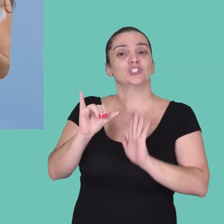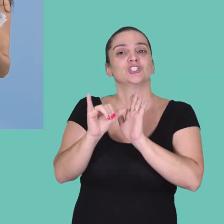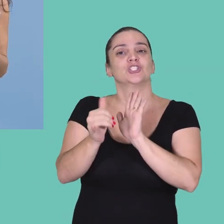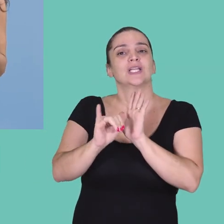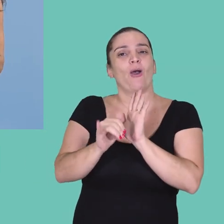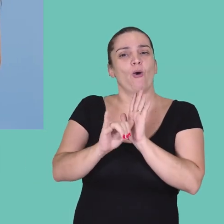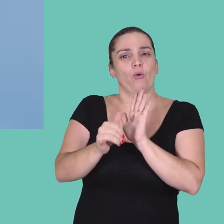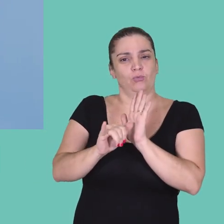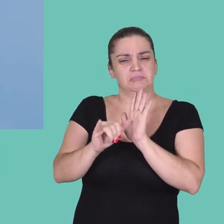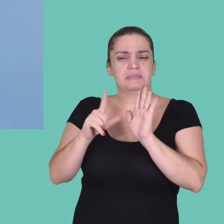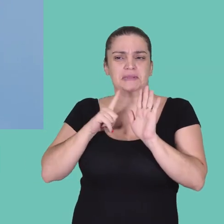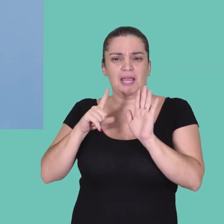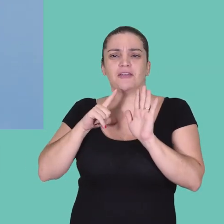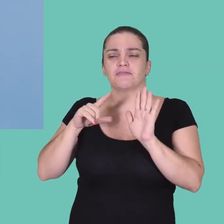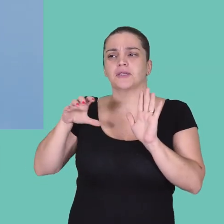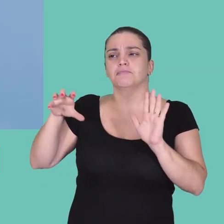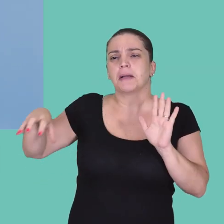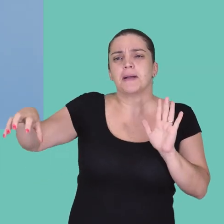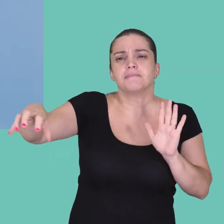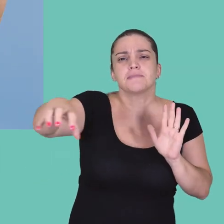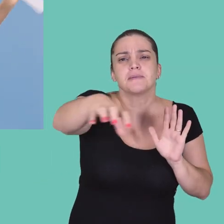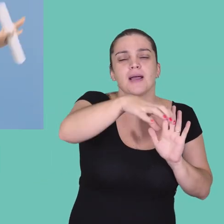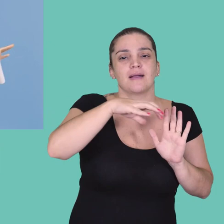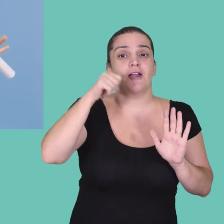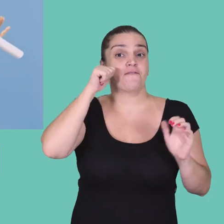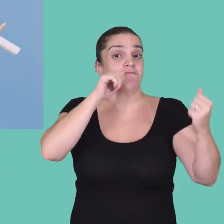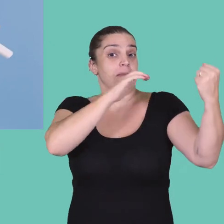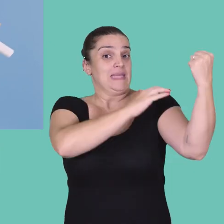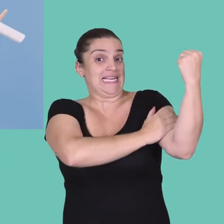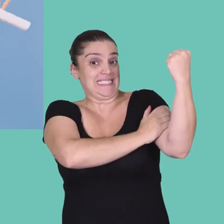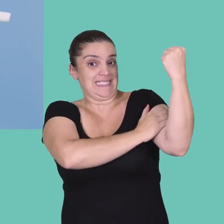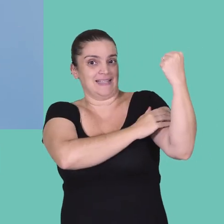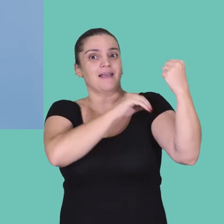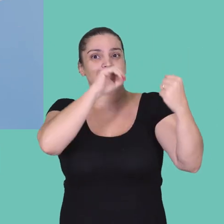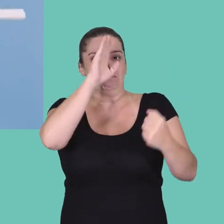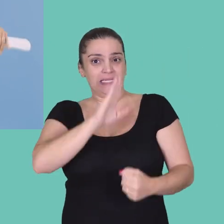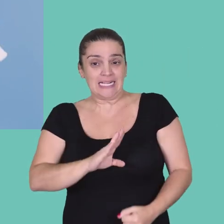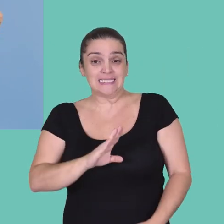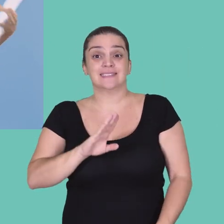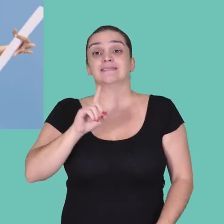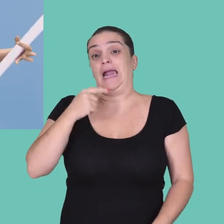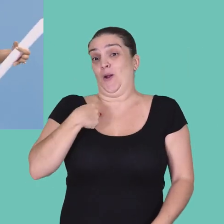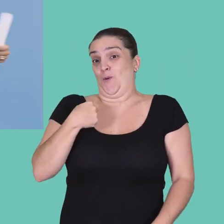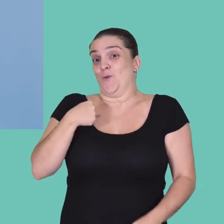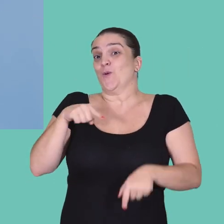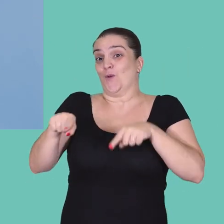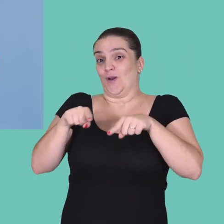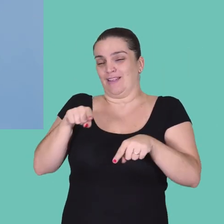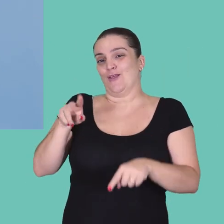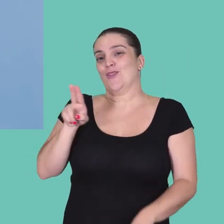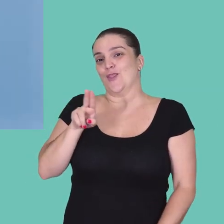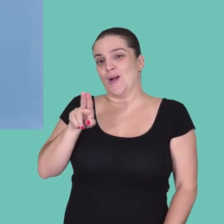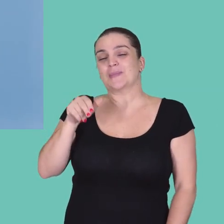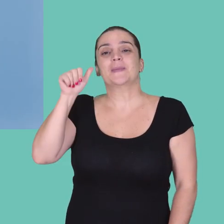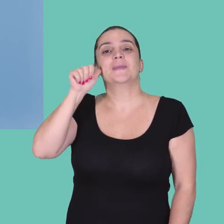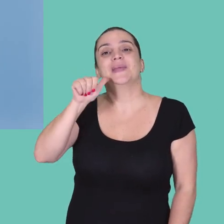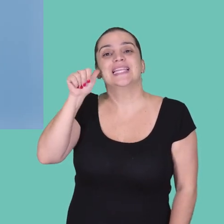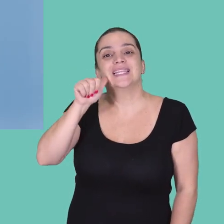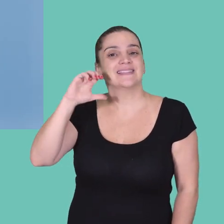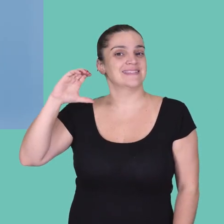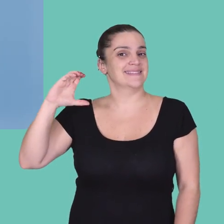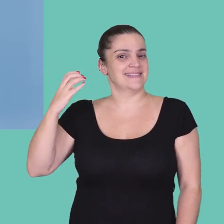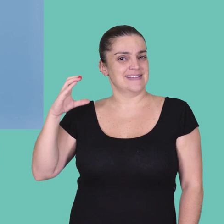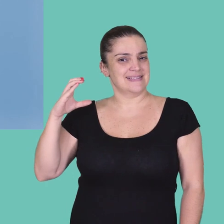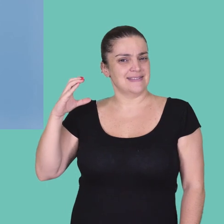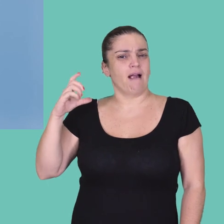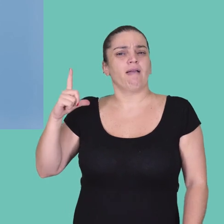2013, houve um edital que catalisou um monte de ações feministas em áreas exatas no Brasil. Um deles é o projeto